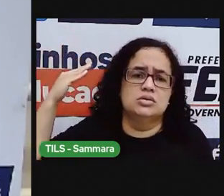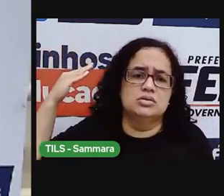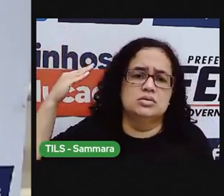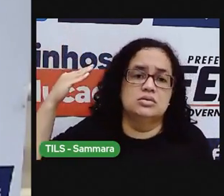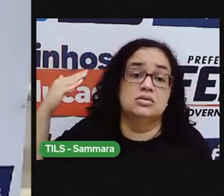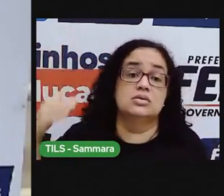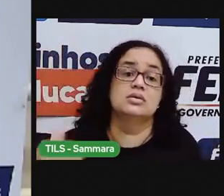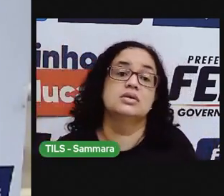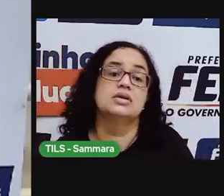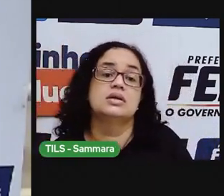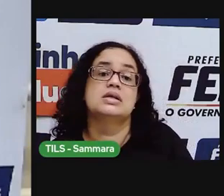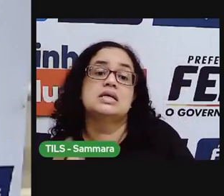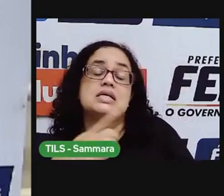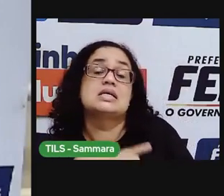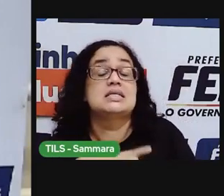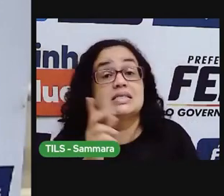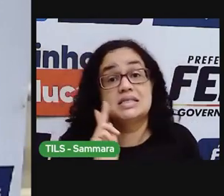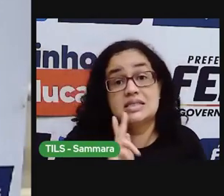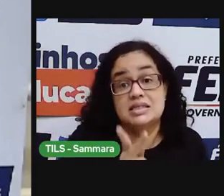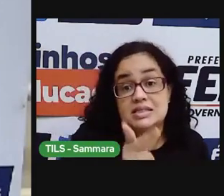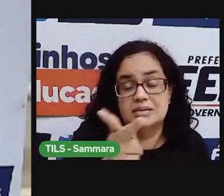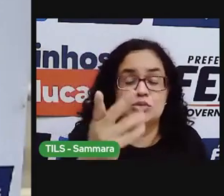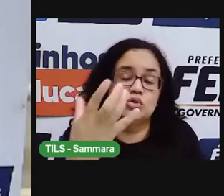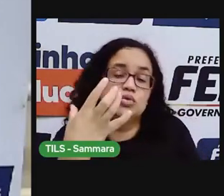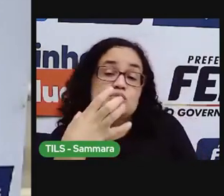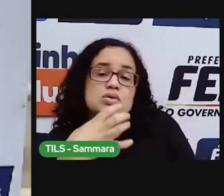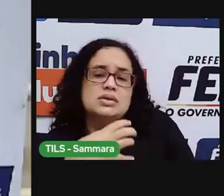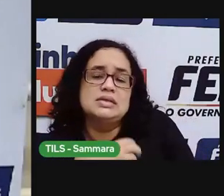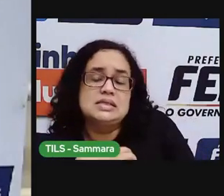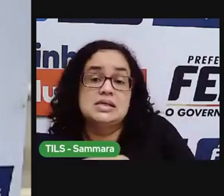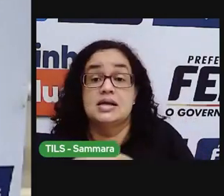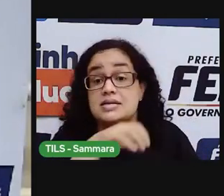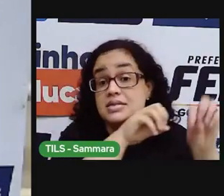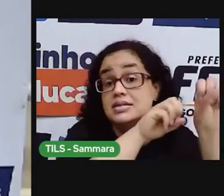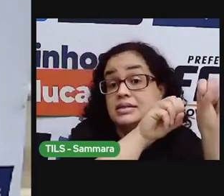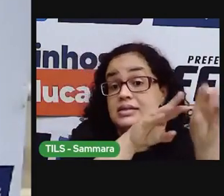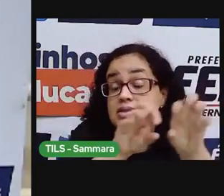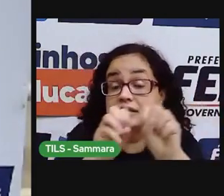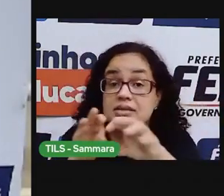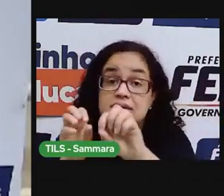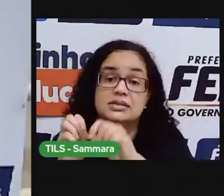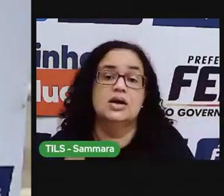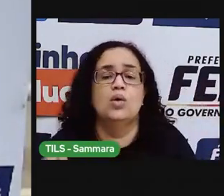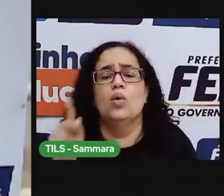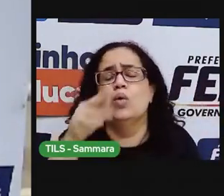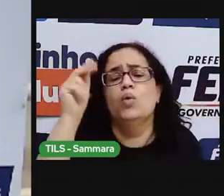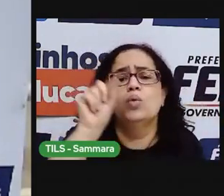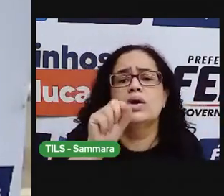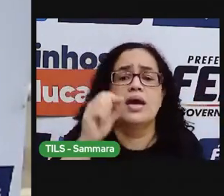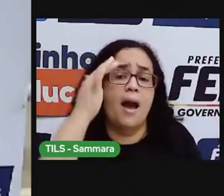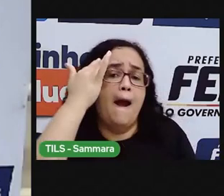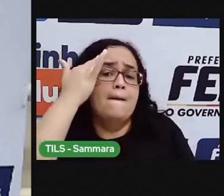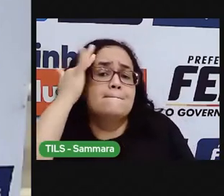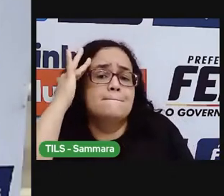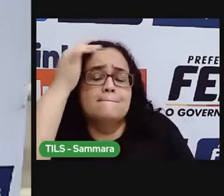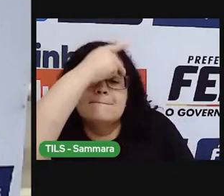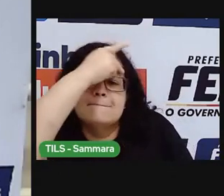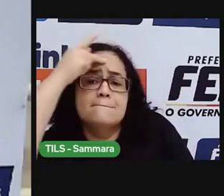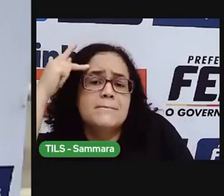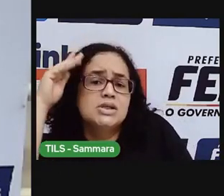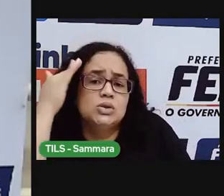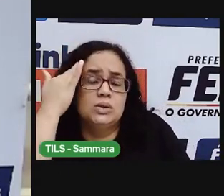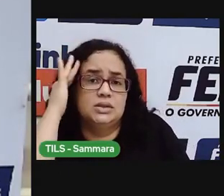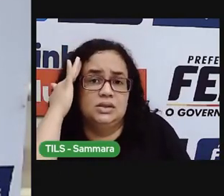atrás. E elas trazem sempre esse sentido de ensinar algo, de passar alguma mensagem pras